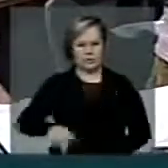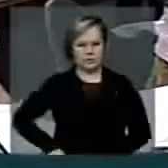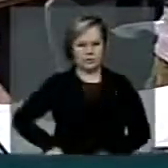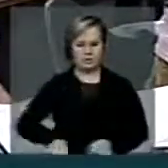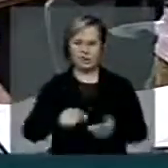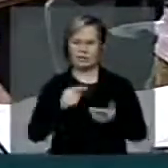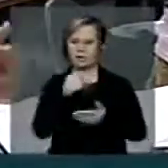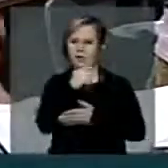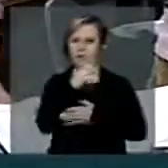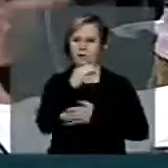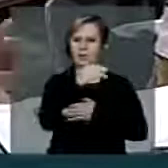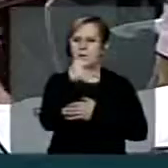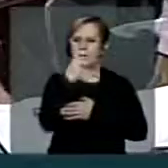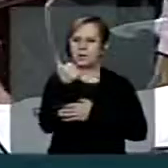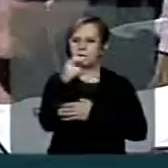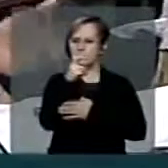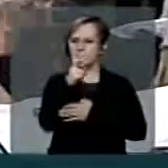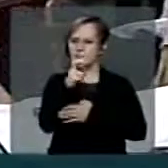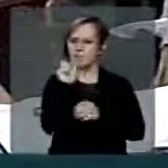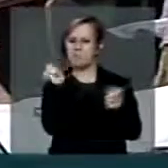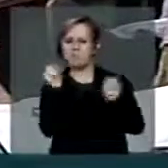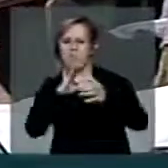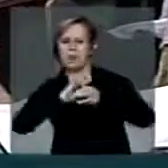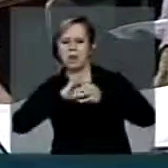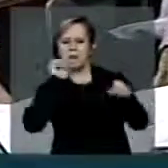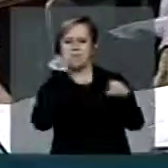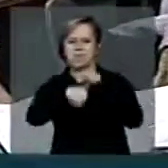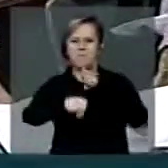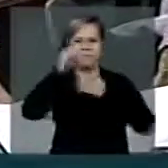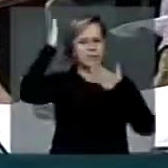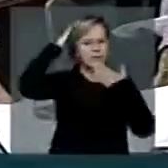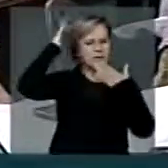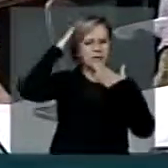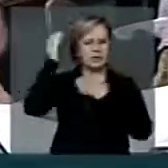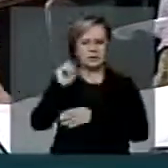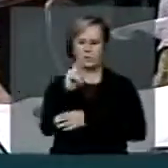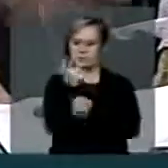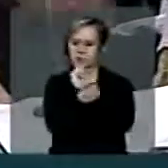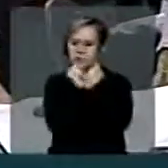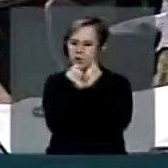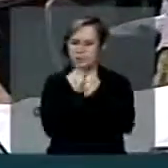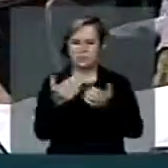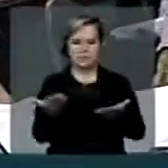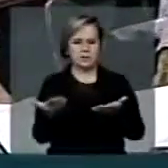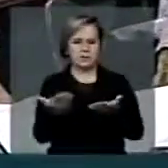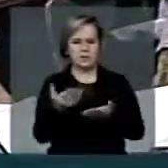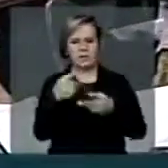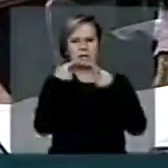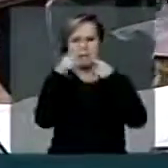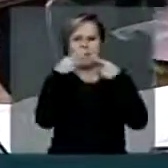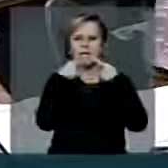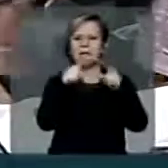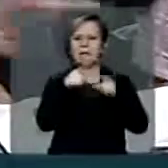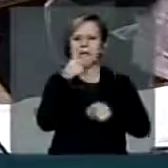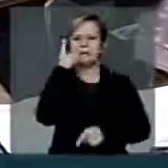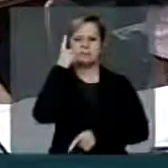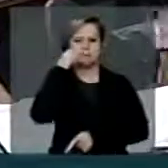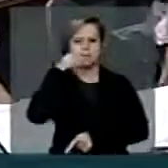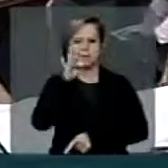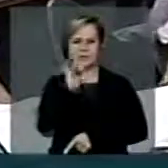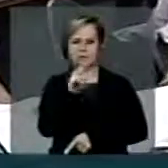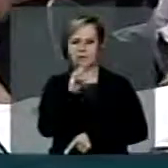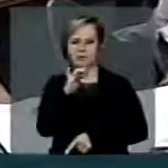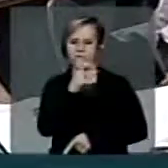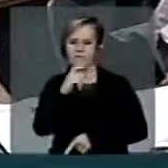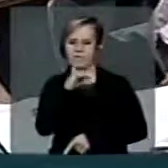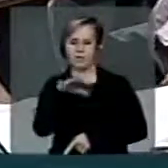215 para matar índio quilombola e extrativista, o deboche do deputado Marcos Feliciano com a cura gay,